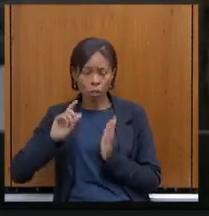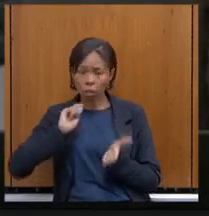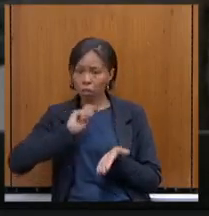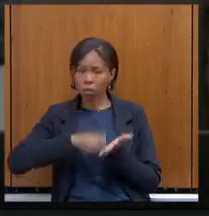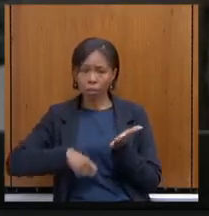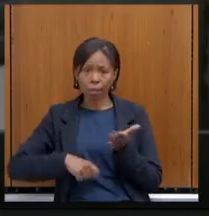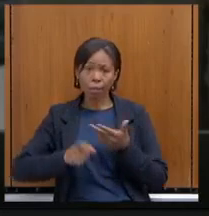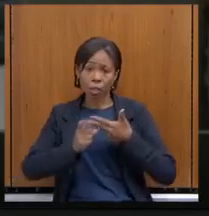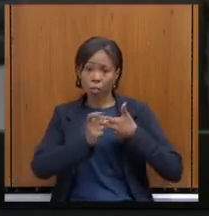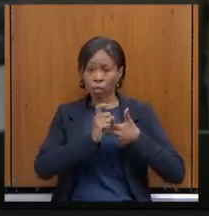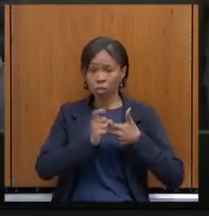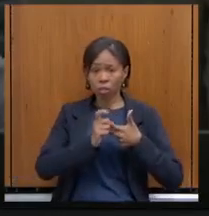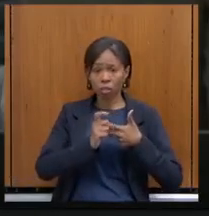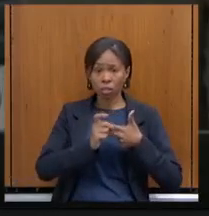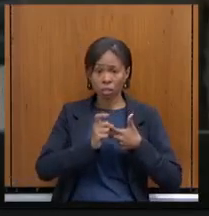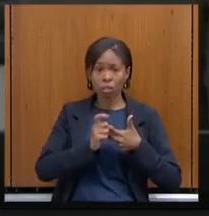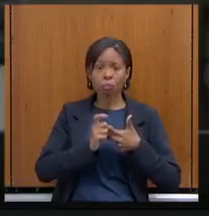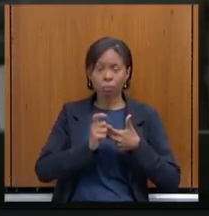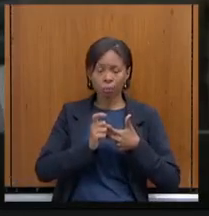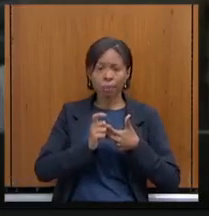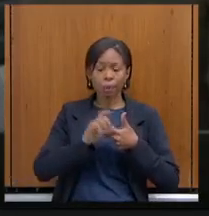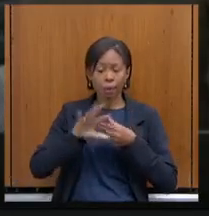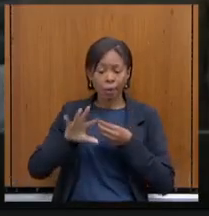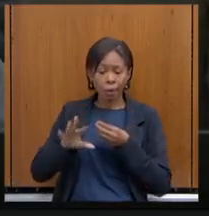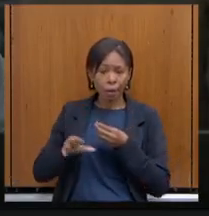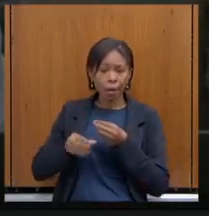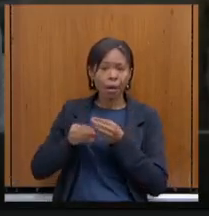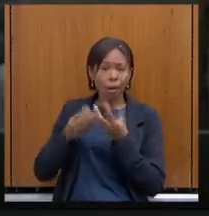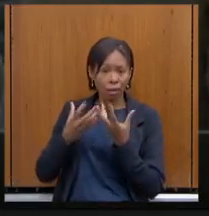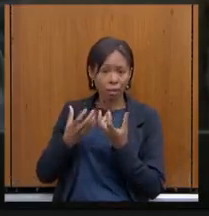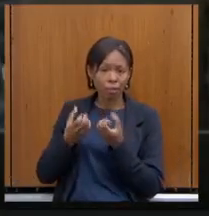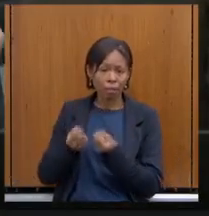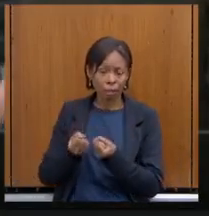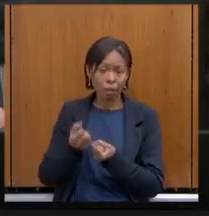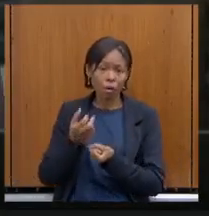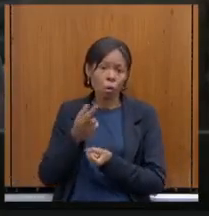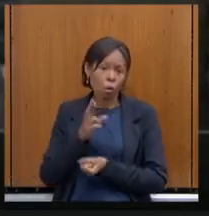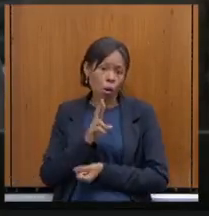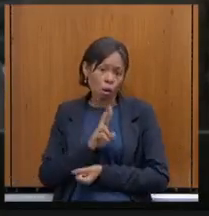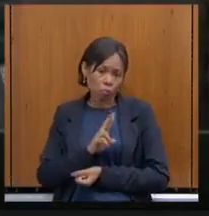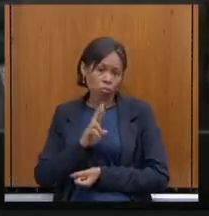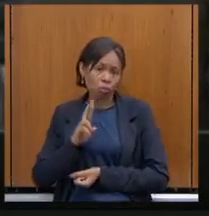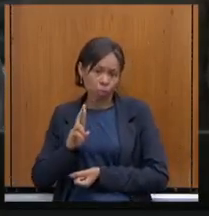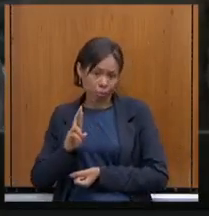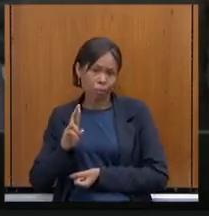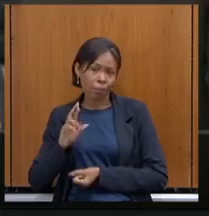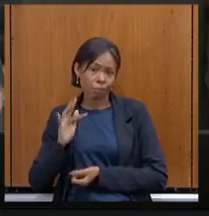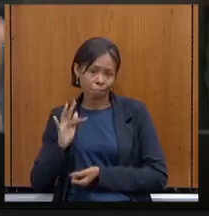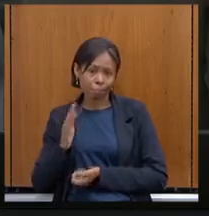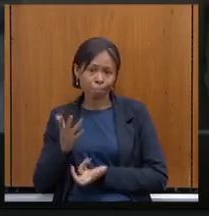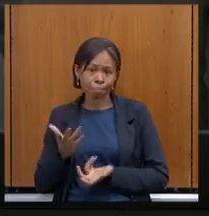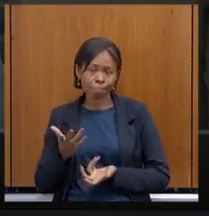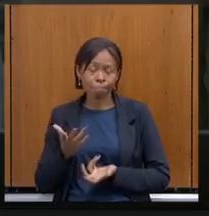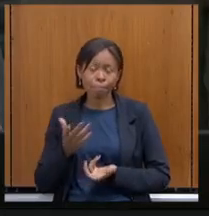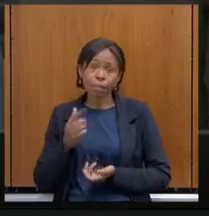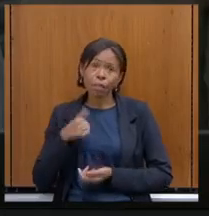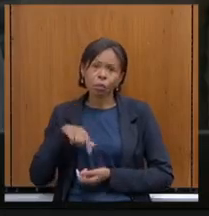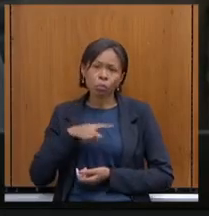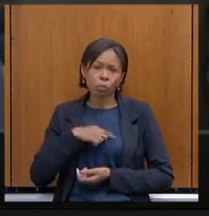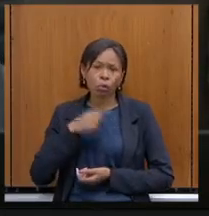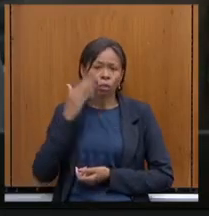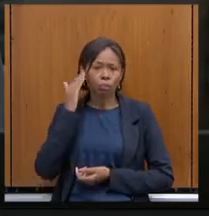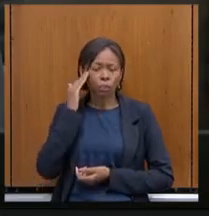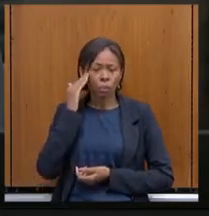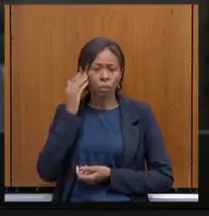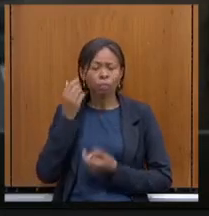Executivo poder aderir ao regime de recuperação. No nosso entendimento, isso deve ser feito de acordo